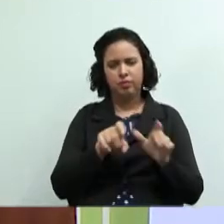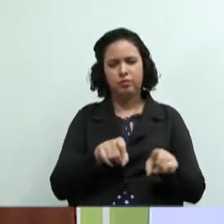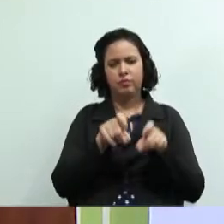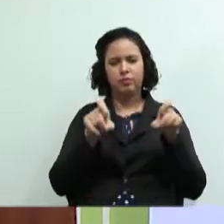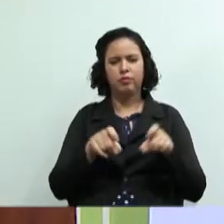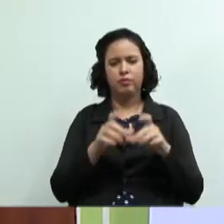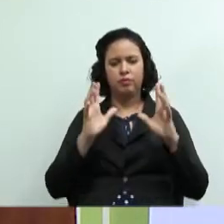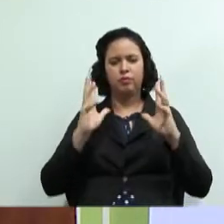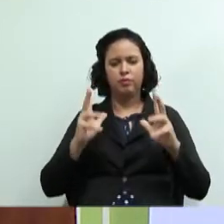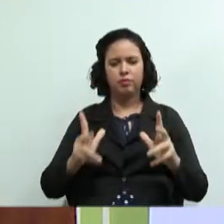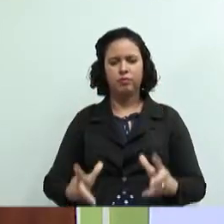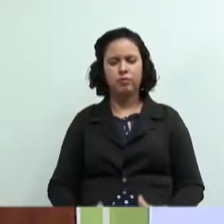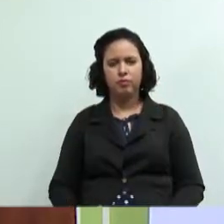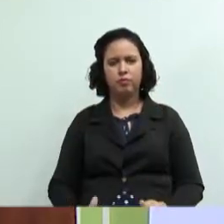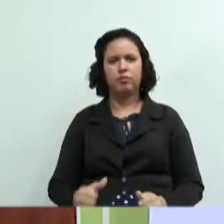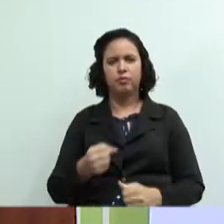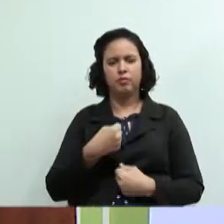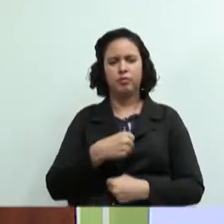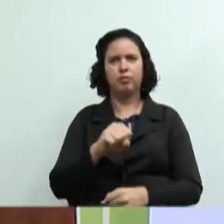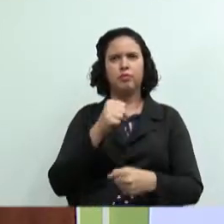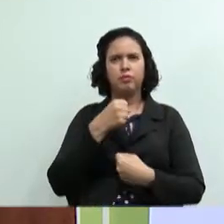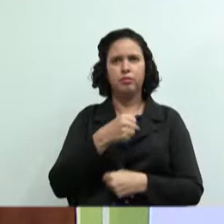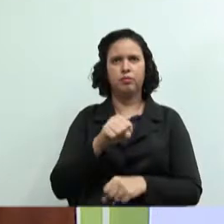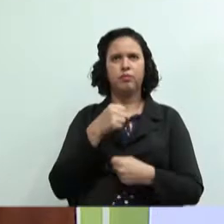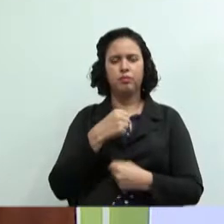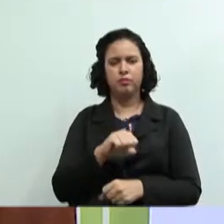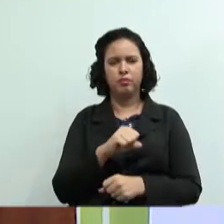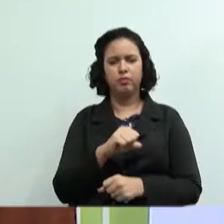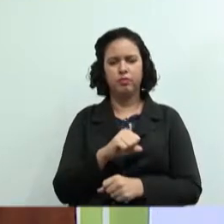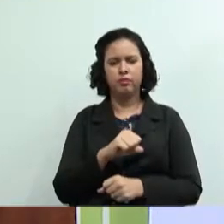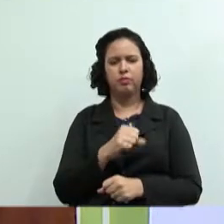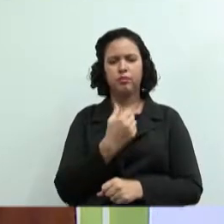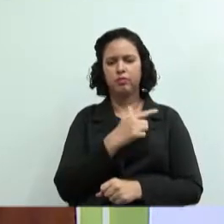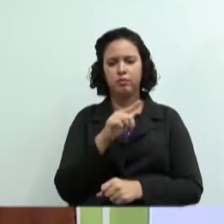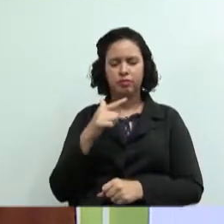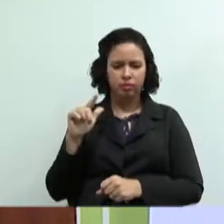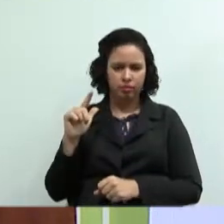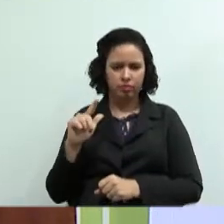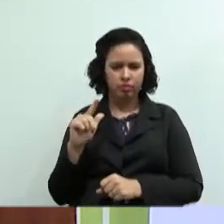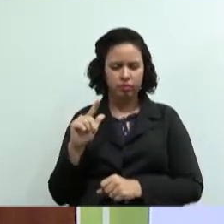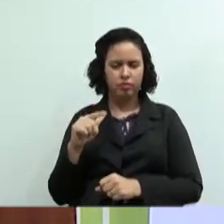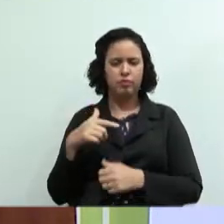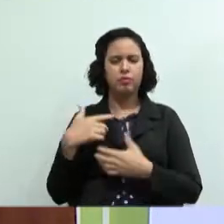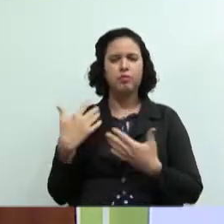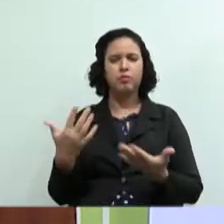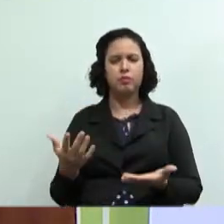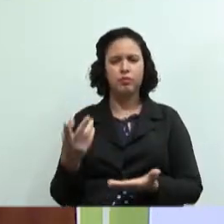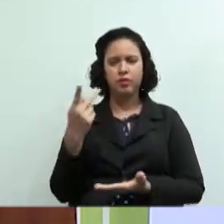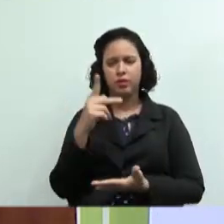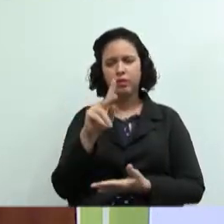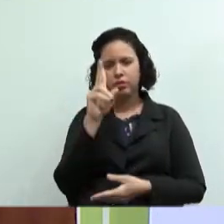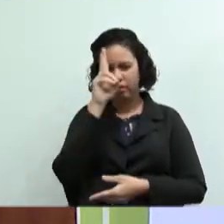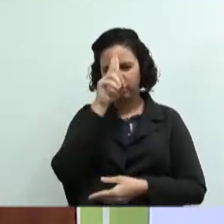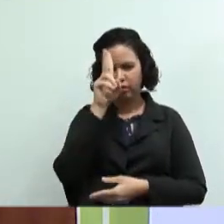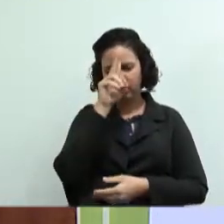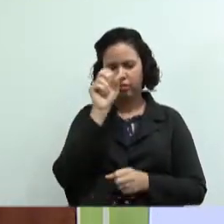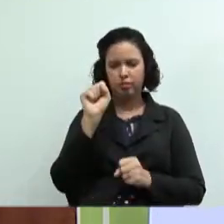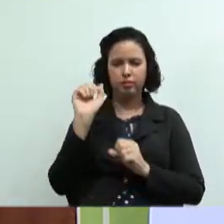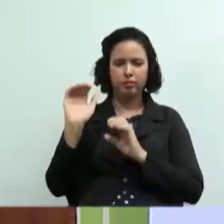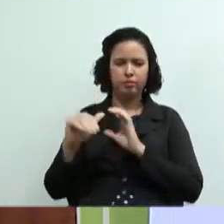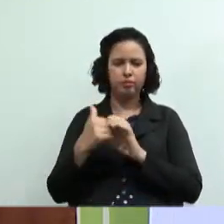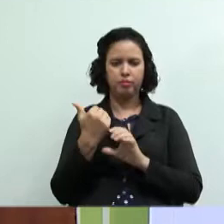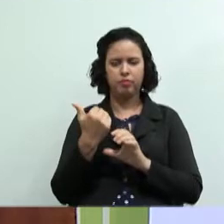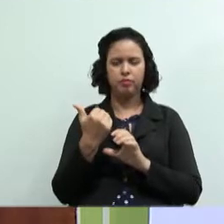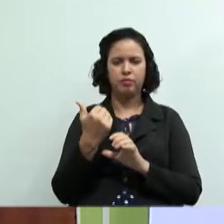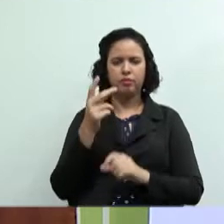limpeza de segurança de manutenção de serviços gerais entre outras então conte-nos sua história agora a